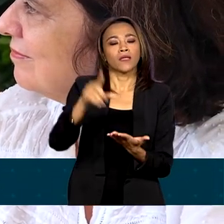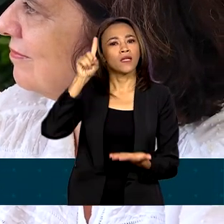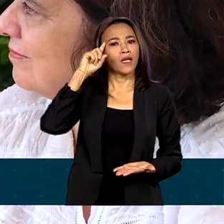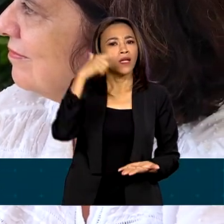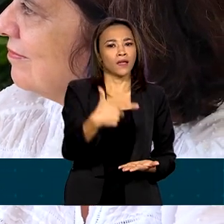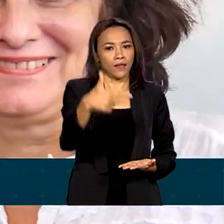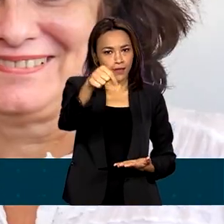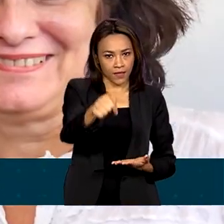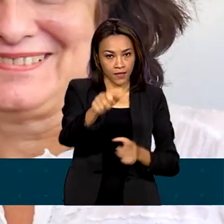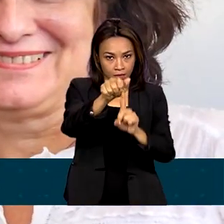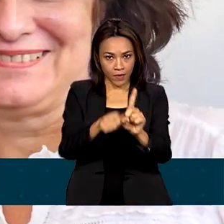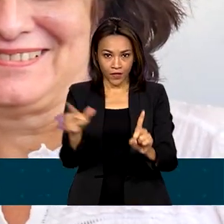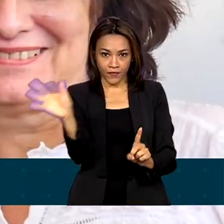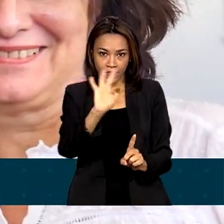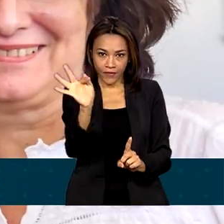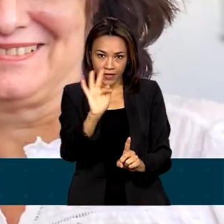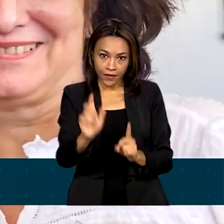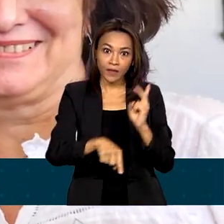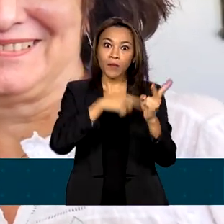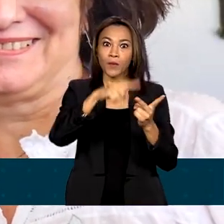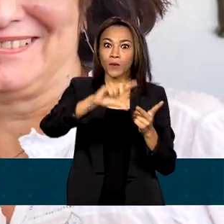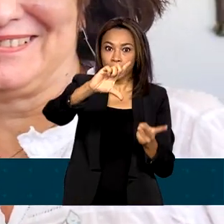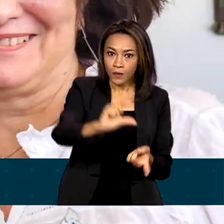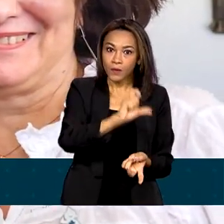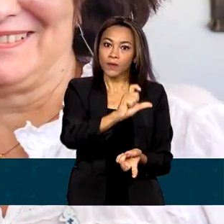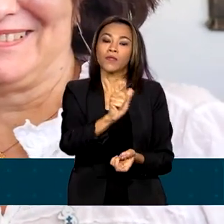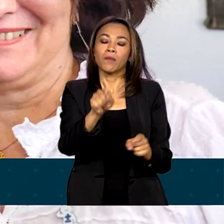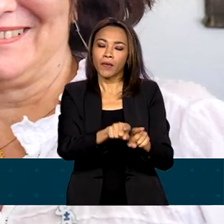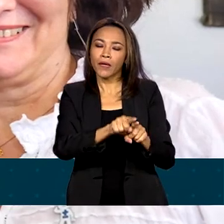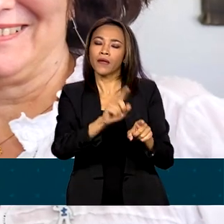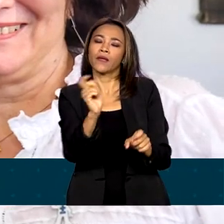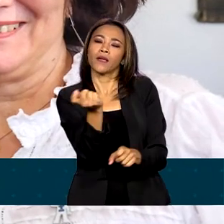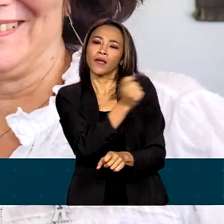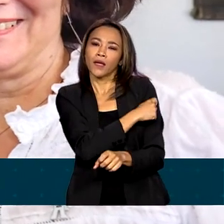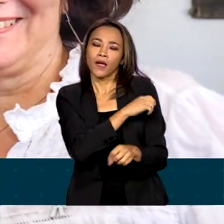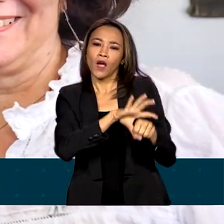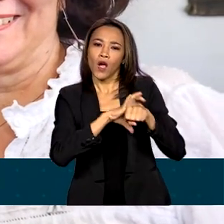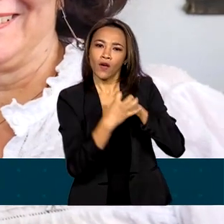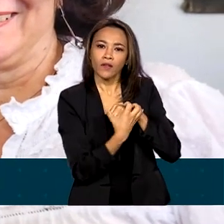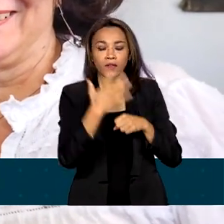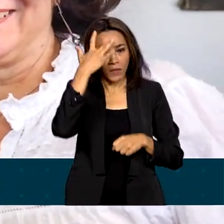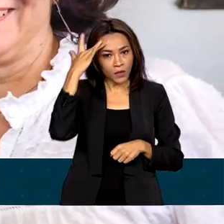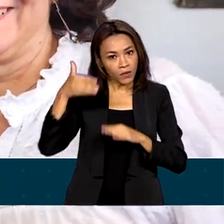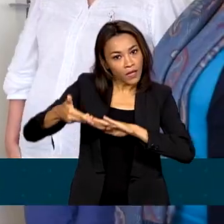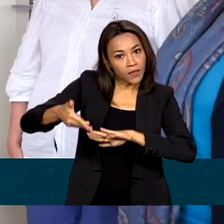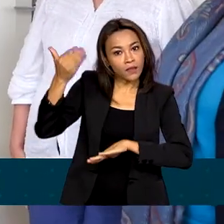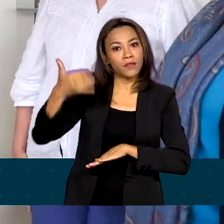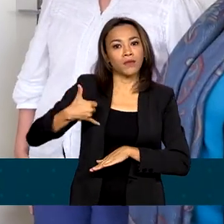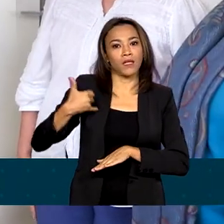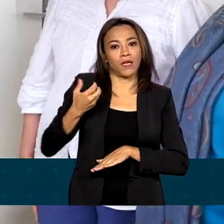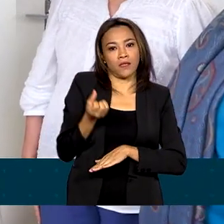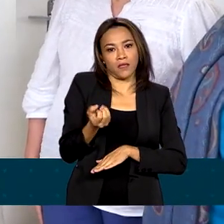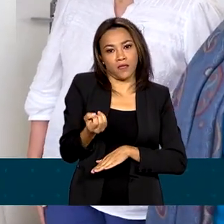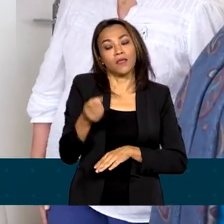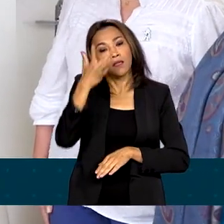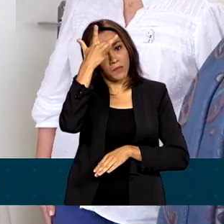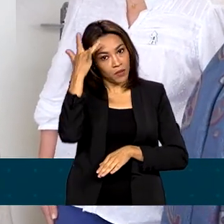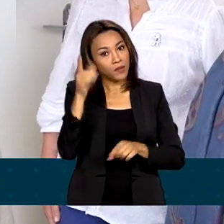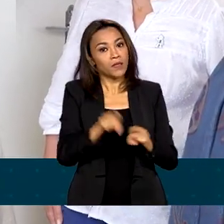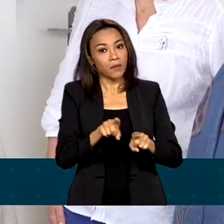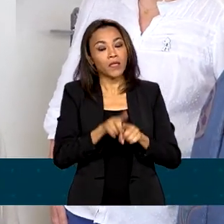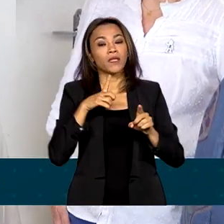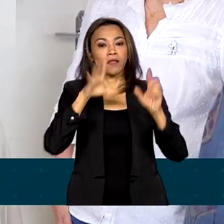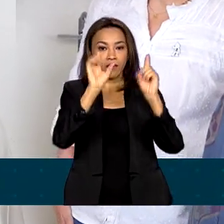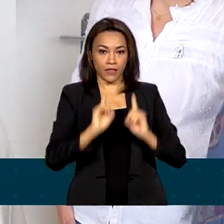fevereiro, com doses de reforço bivalentes contra a Covid-19 em pessoas acima de 60 anos e pessoas com deficiência. Para